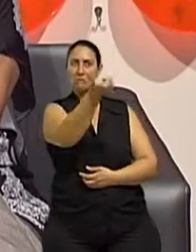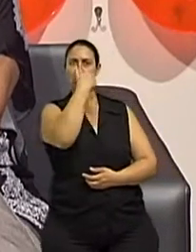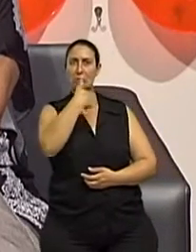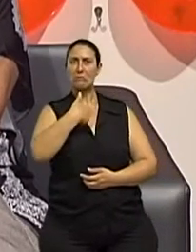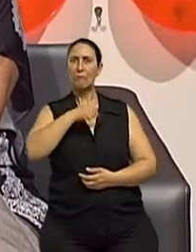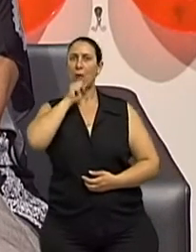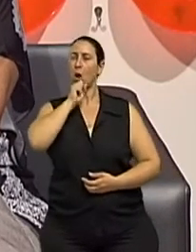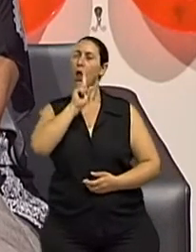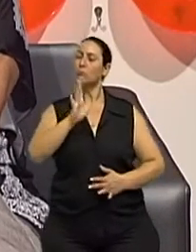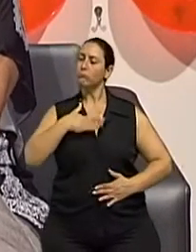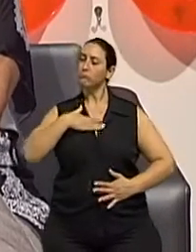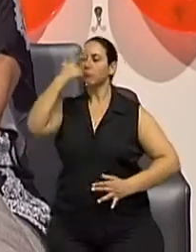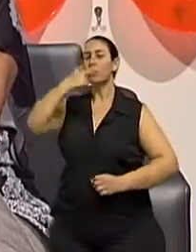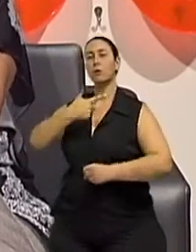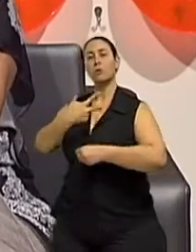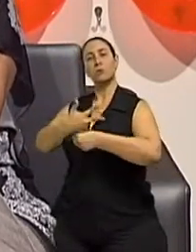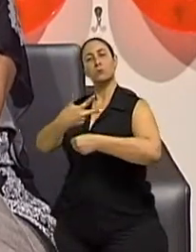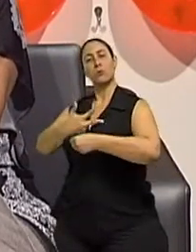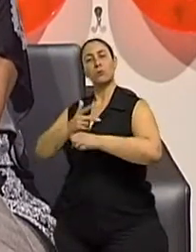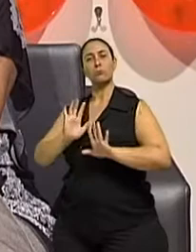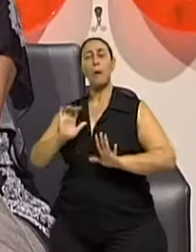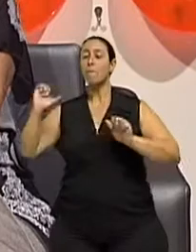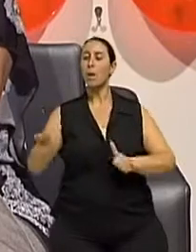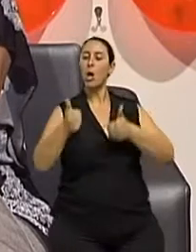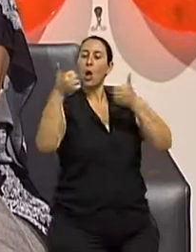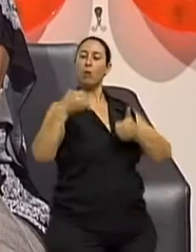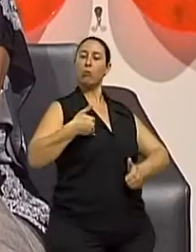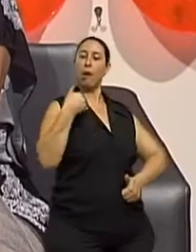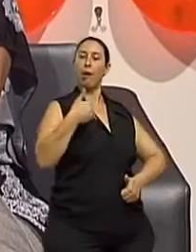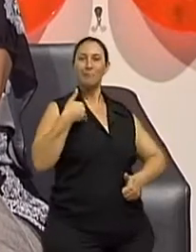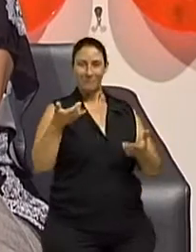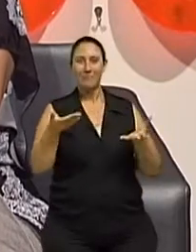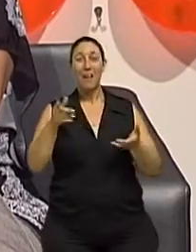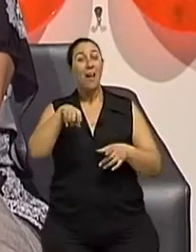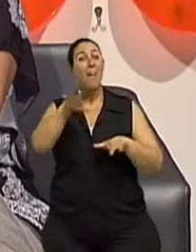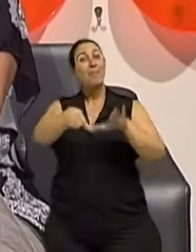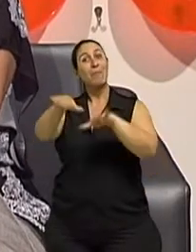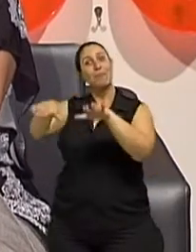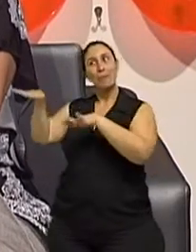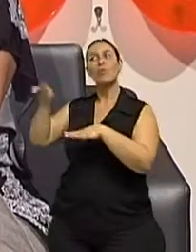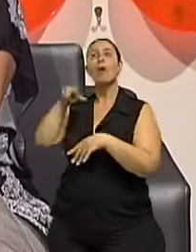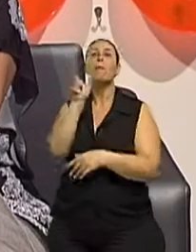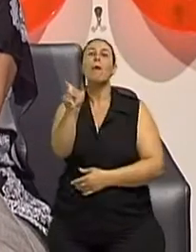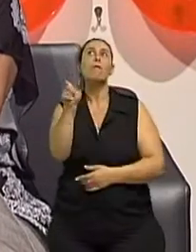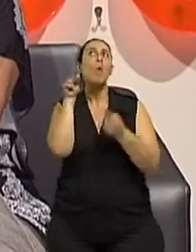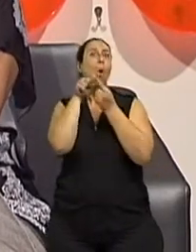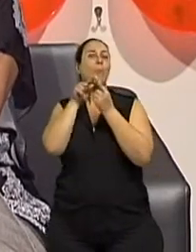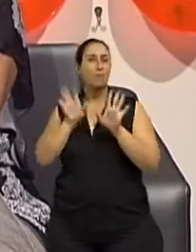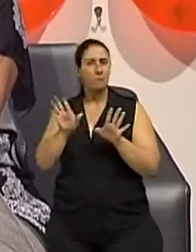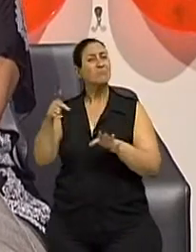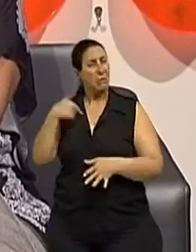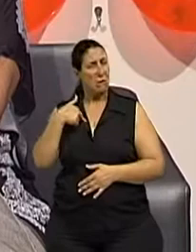terceira idade, né, melhor idade. Cada um pega o termo que bem quiser. Eu fico com o velho,